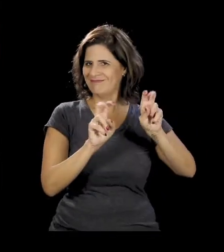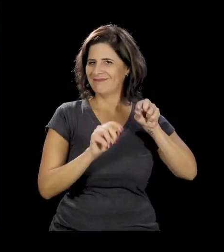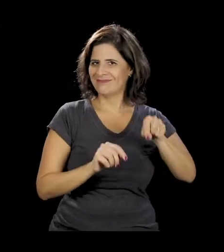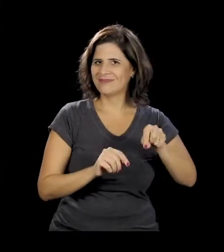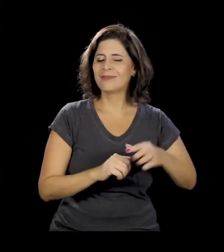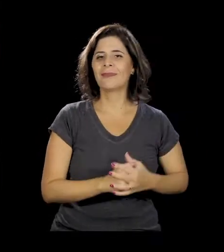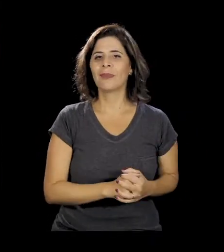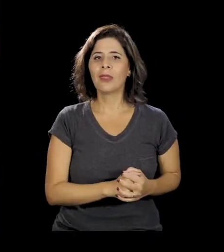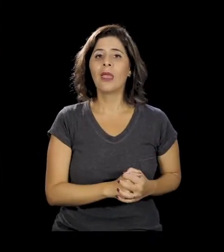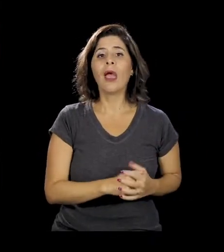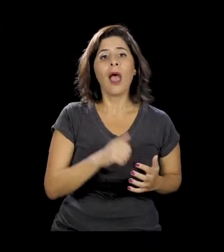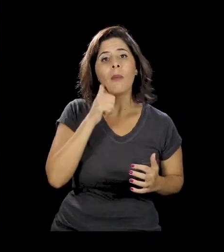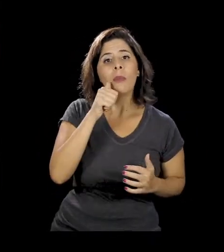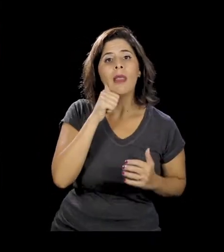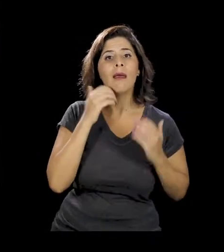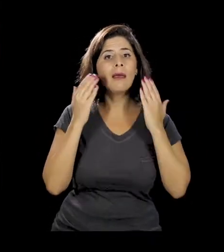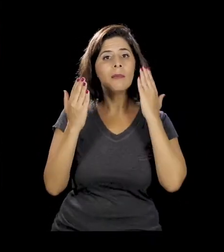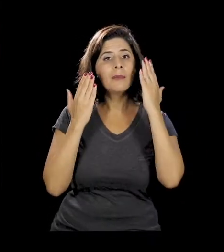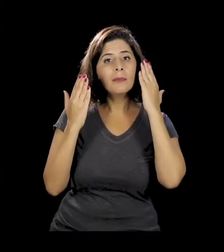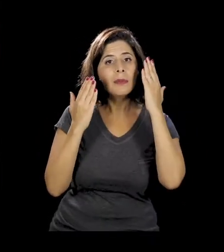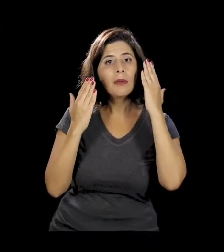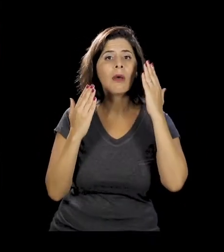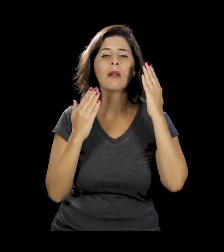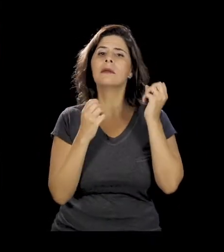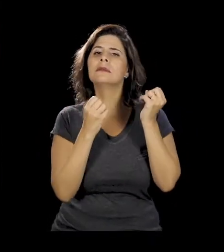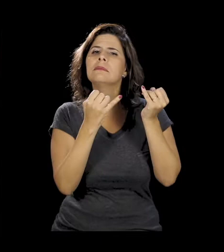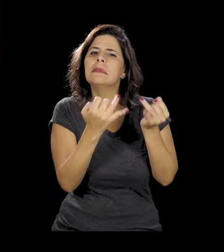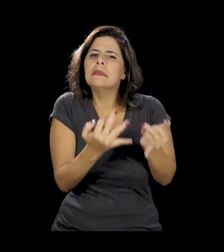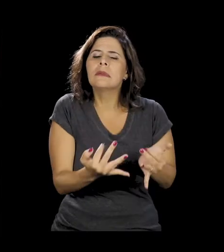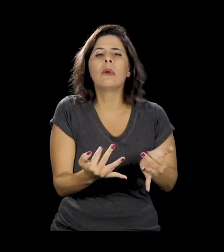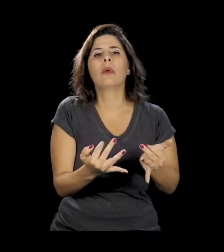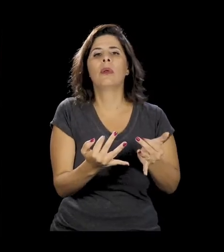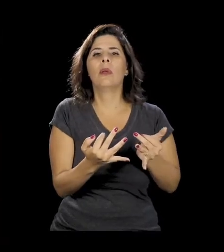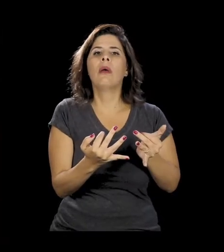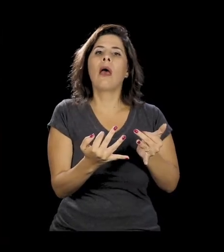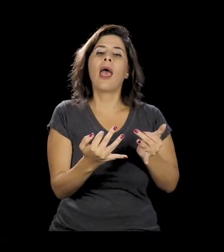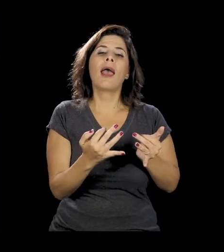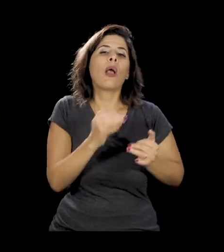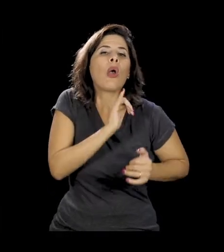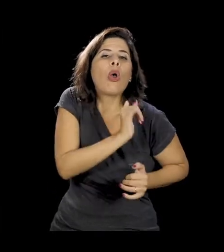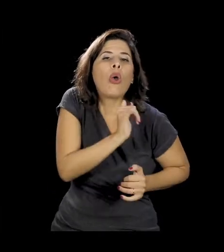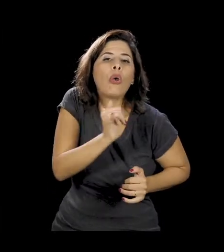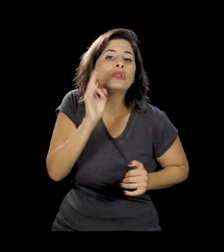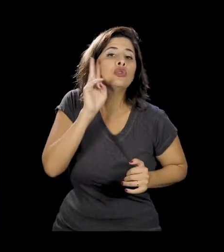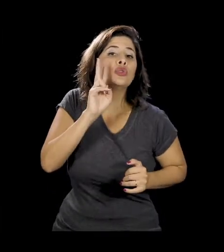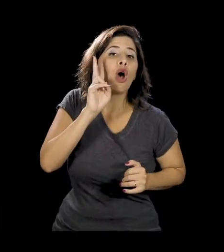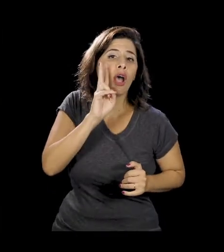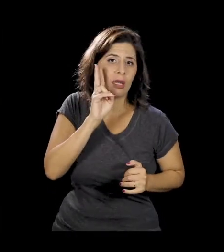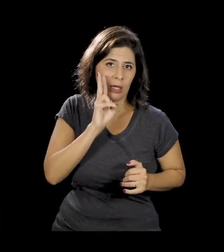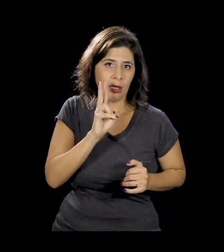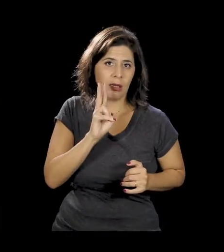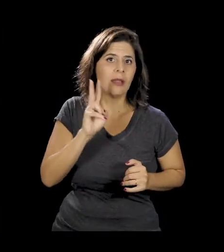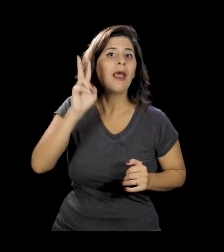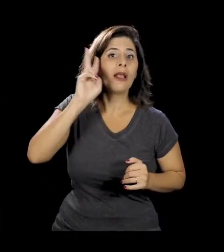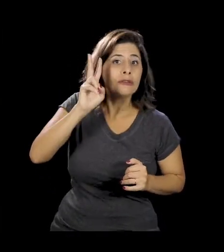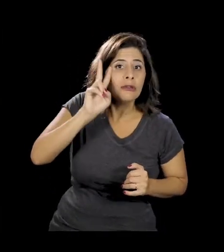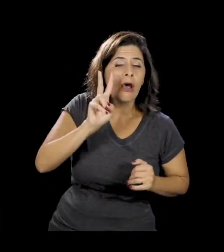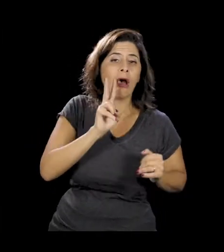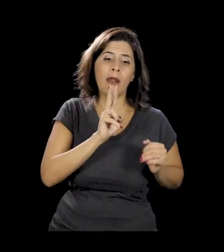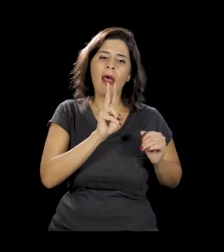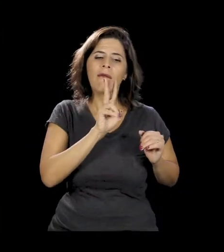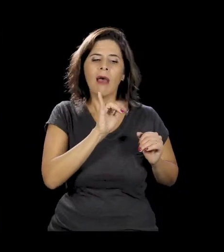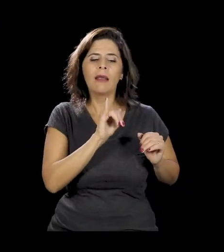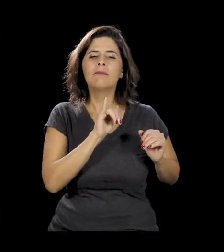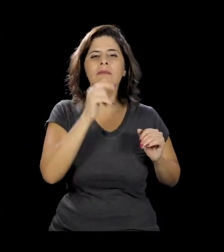né? É onde uma psicóloga desenvolveu, ela conta, são histórias mesmo. Através de uma história, ela dá uma